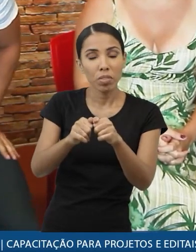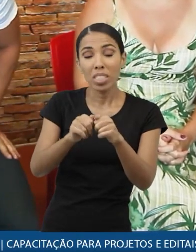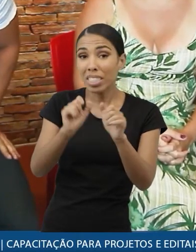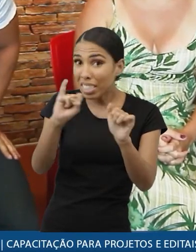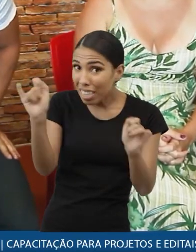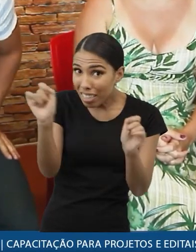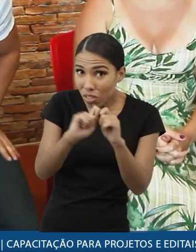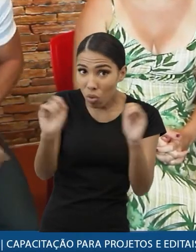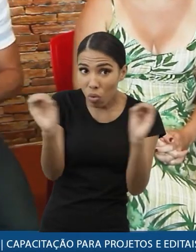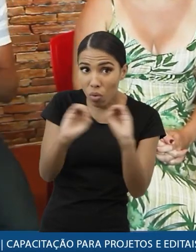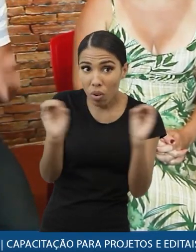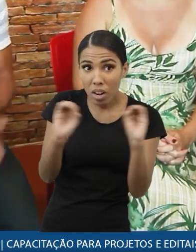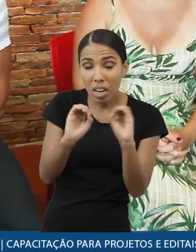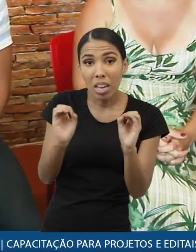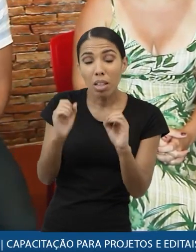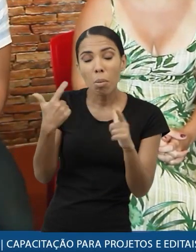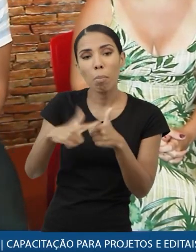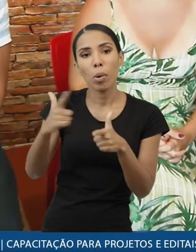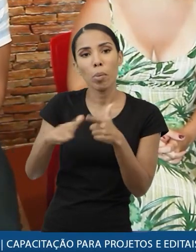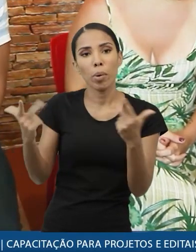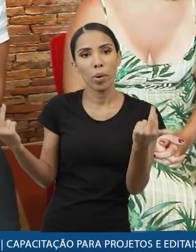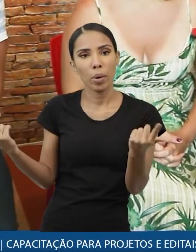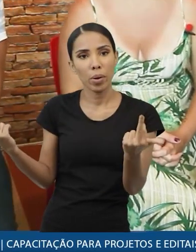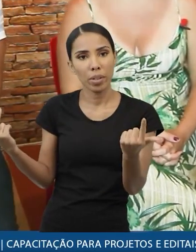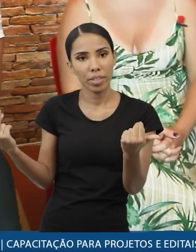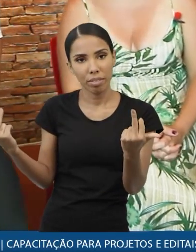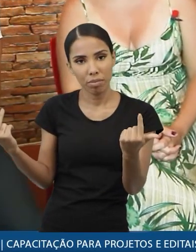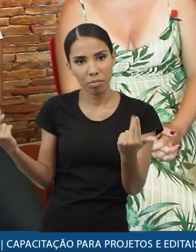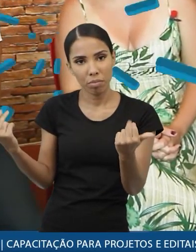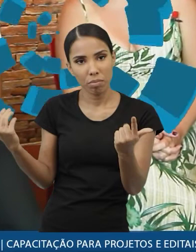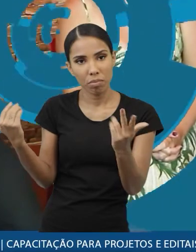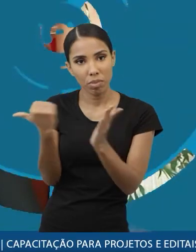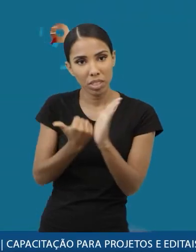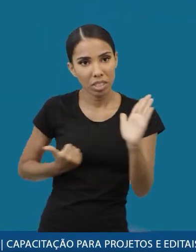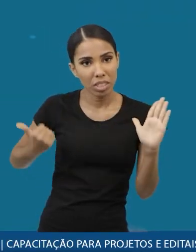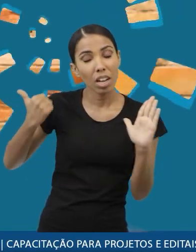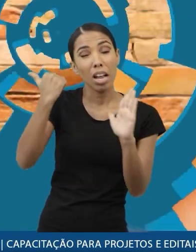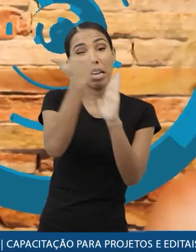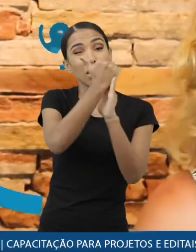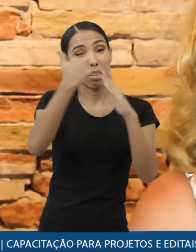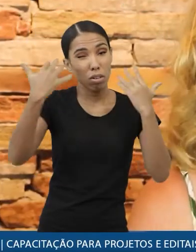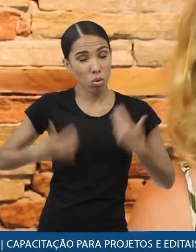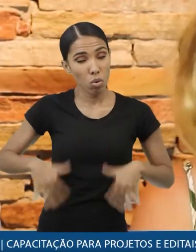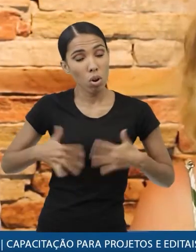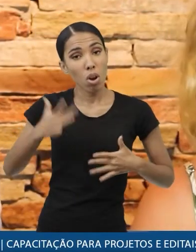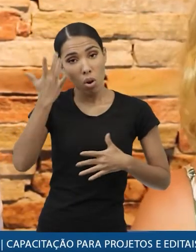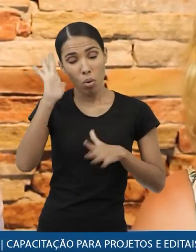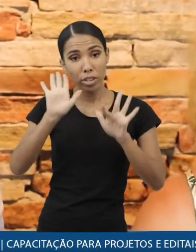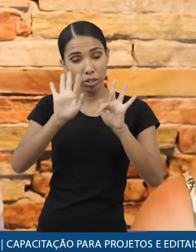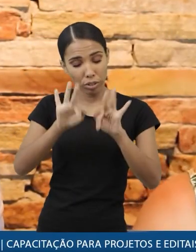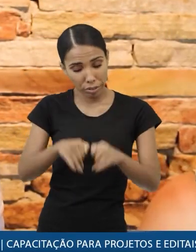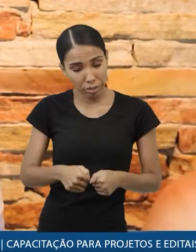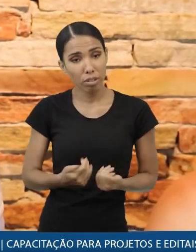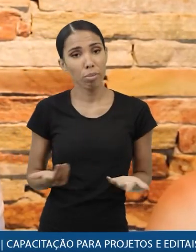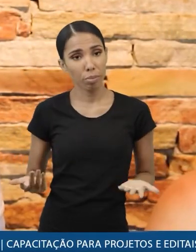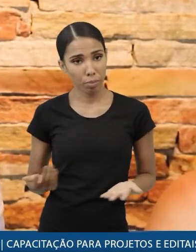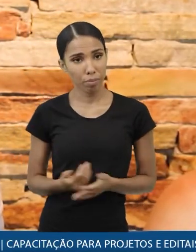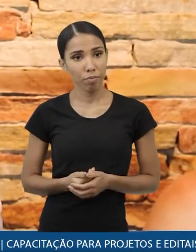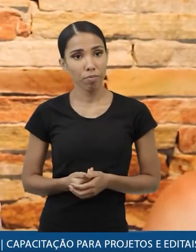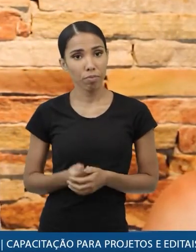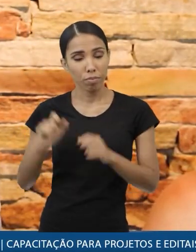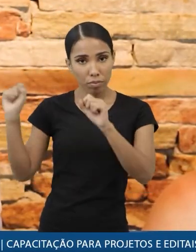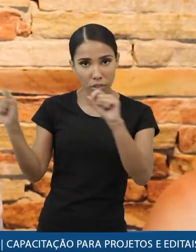um problema do tamanho do orçamento do projeto de uma ordem de grandeza enorme é isso acho que a gente terminou aqui a nossa